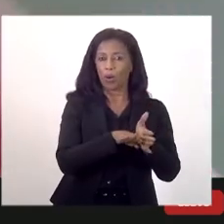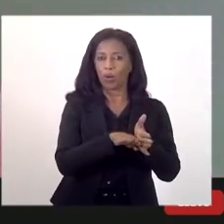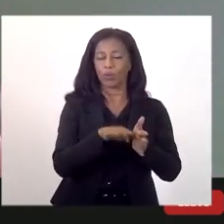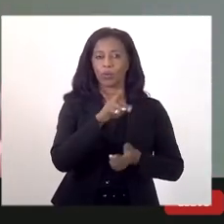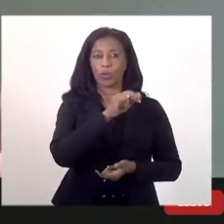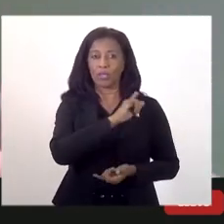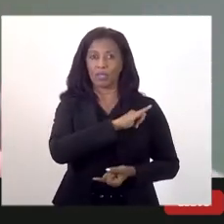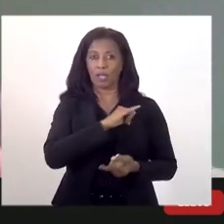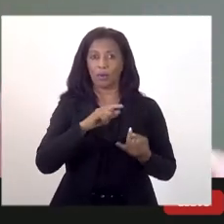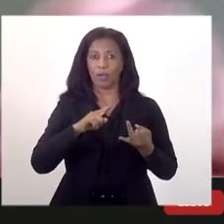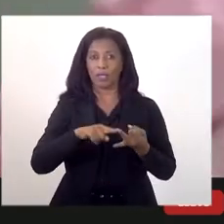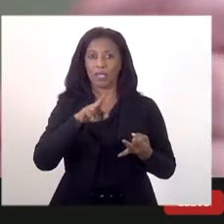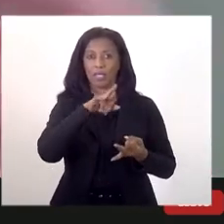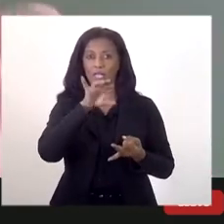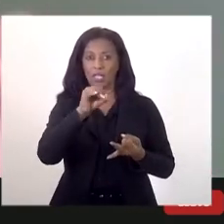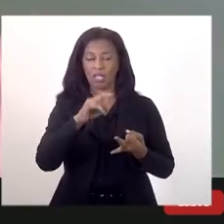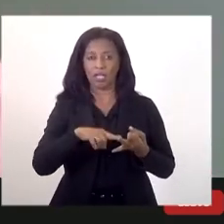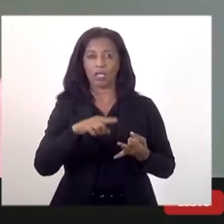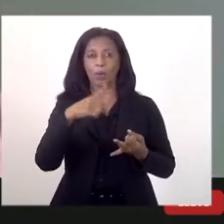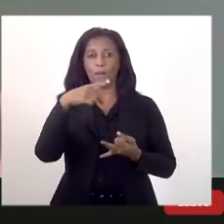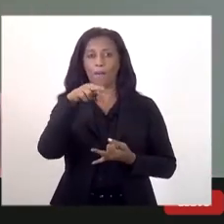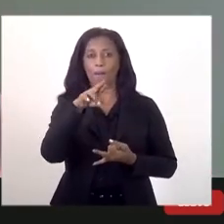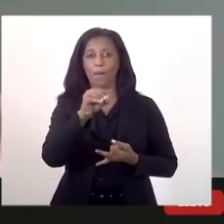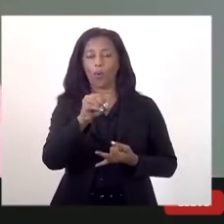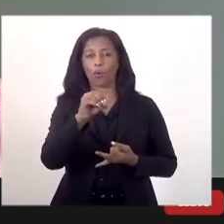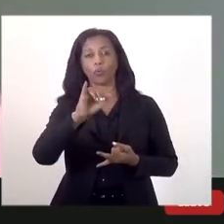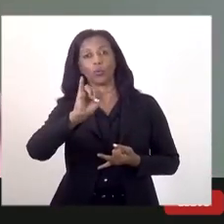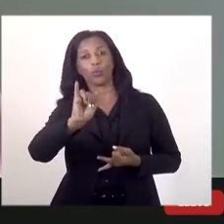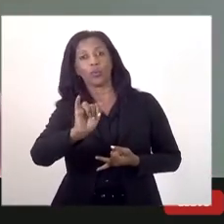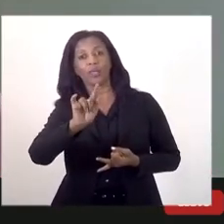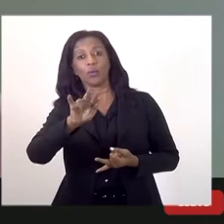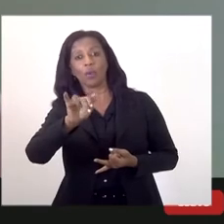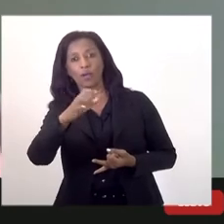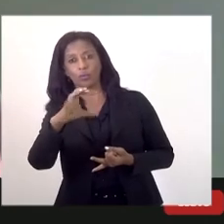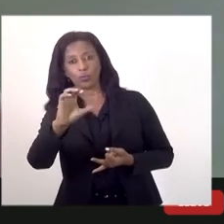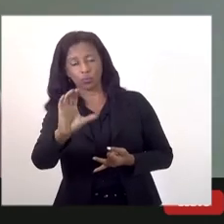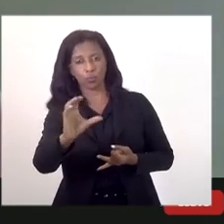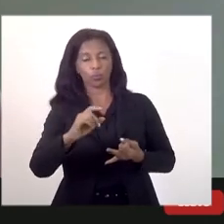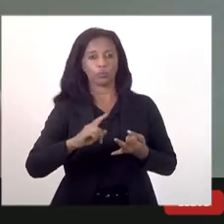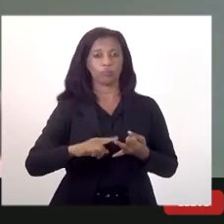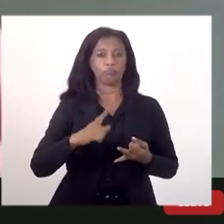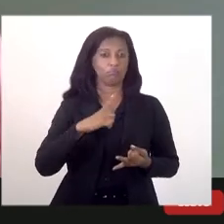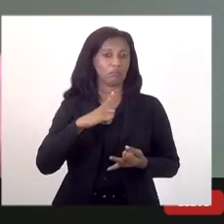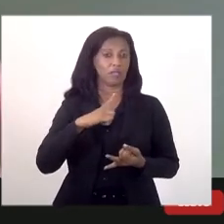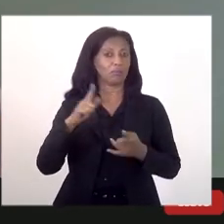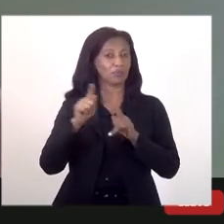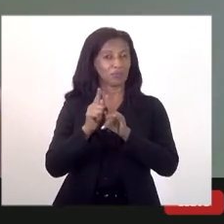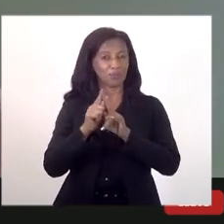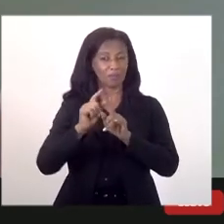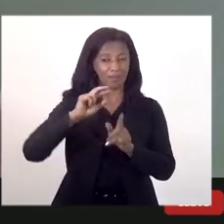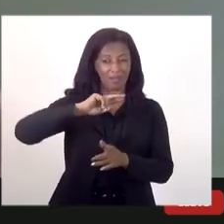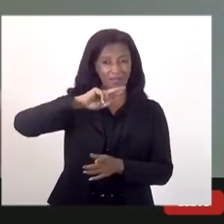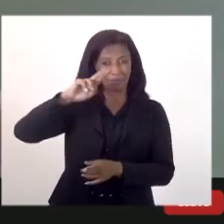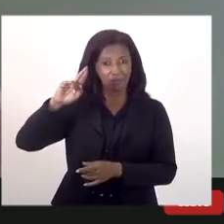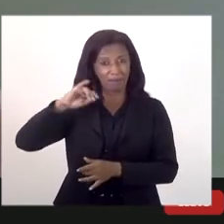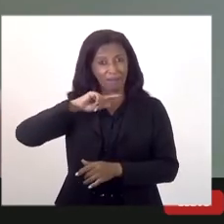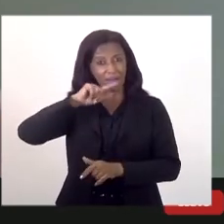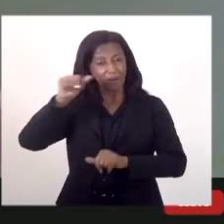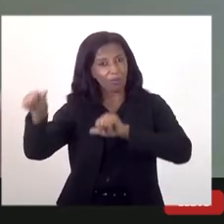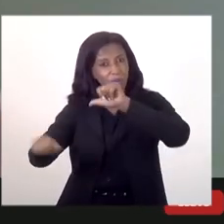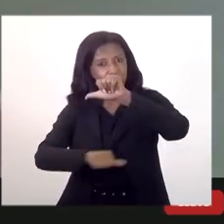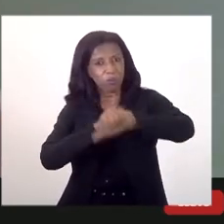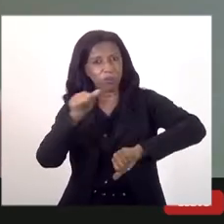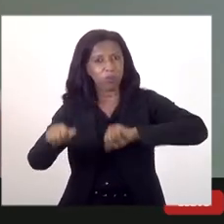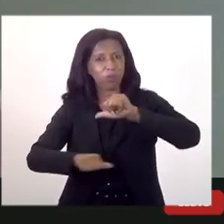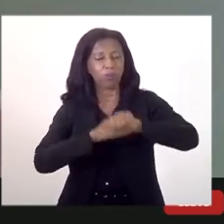Itaguaí, Porto do Sul, temos aeroportos importantíssimos, precisamos recuperar fundamental a qualidade,